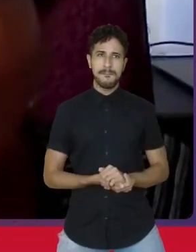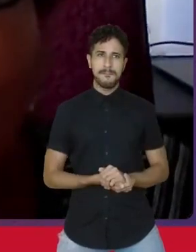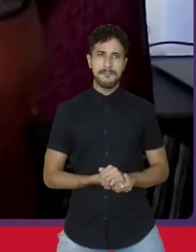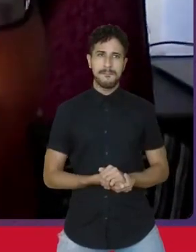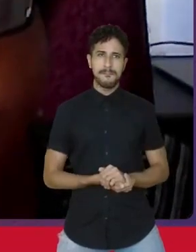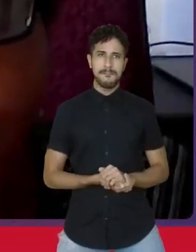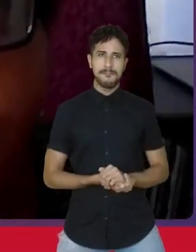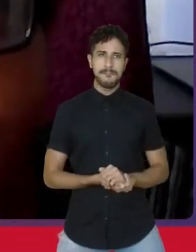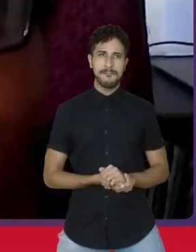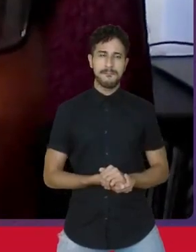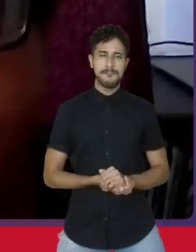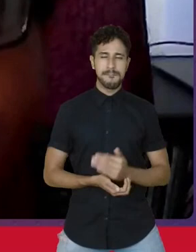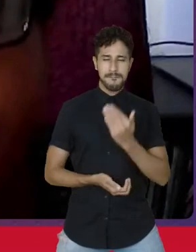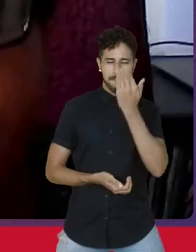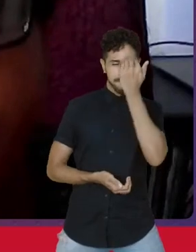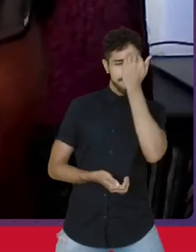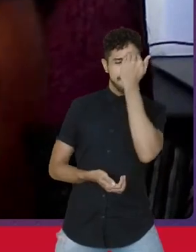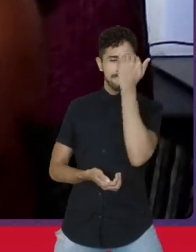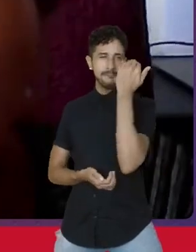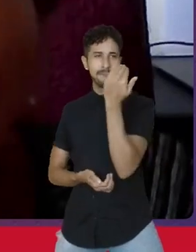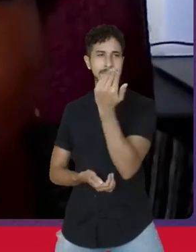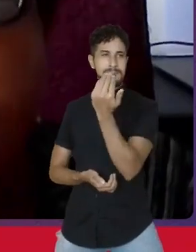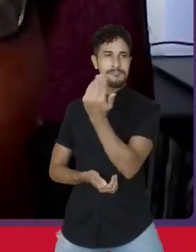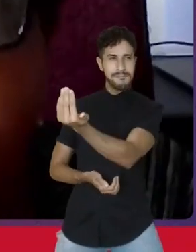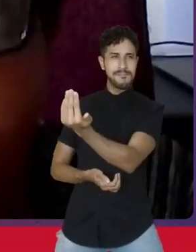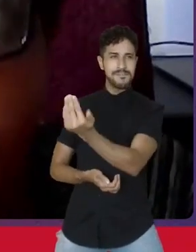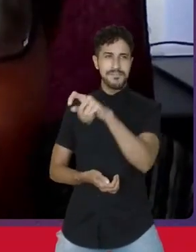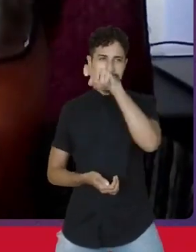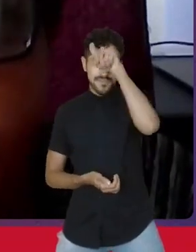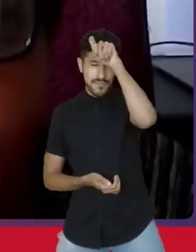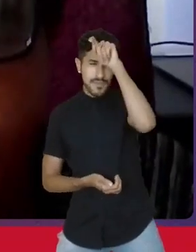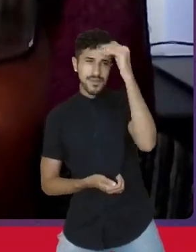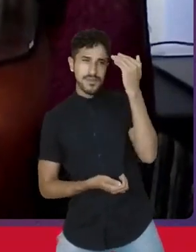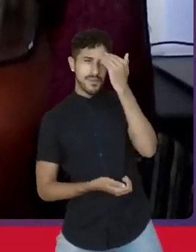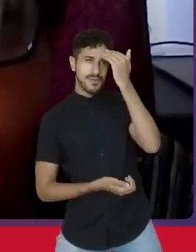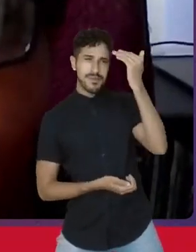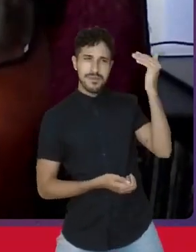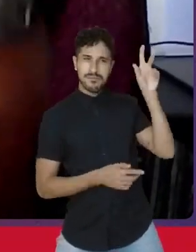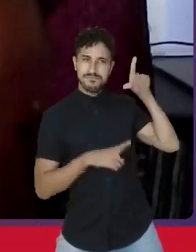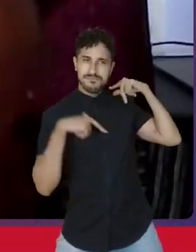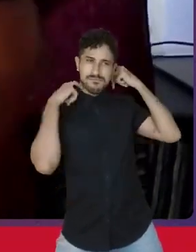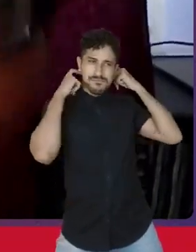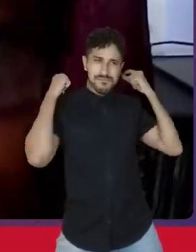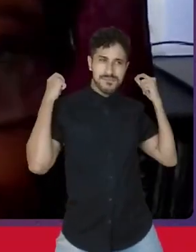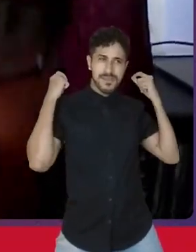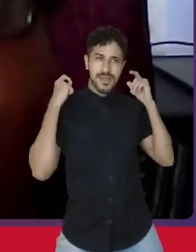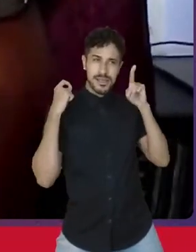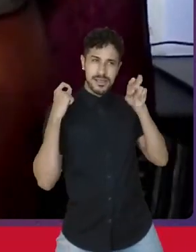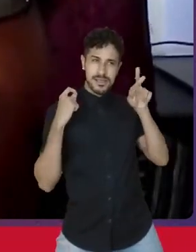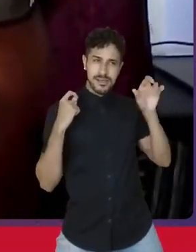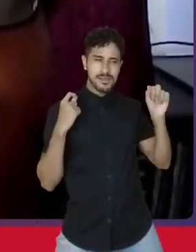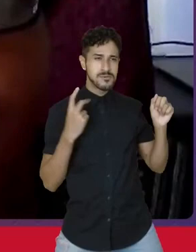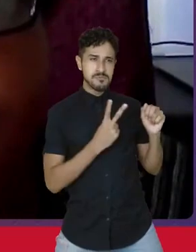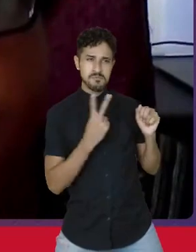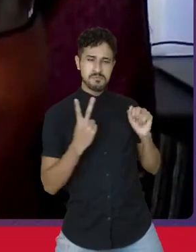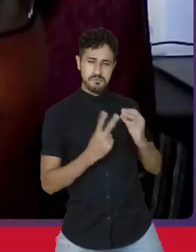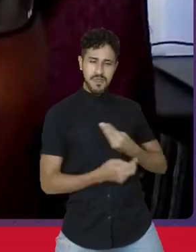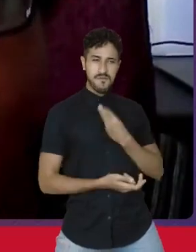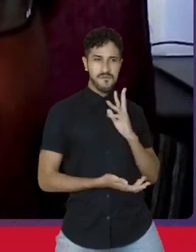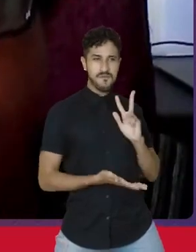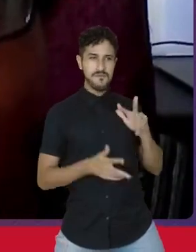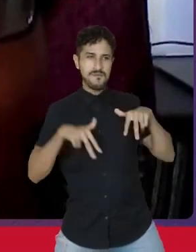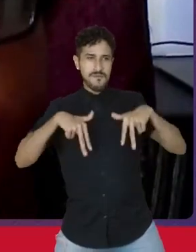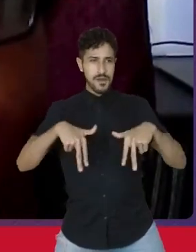Valeu, Zumbi. Valeu, Dandara. Vocês estão presentes